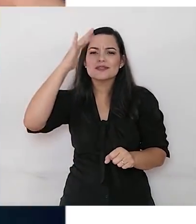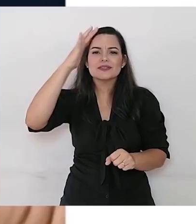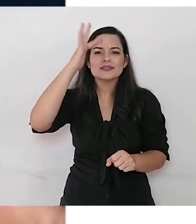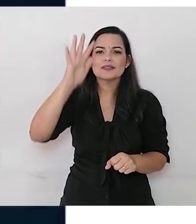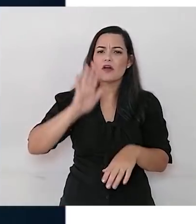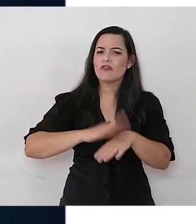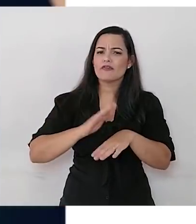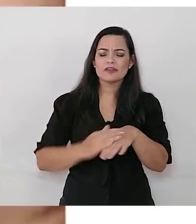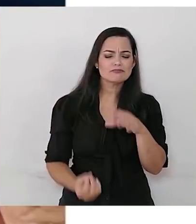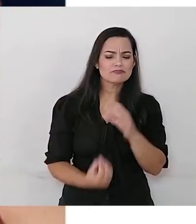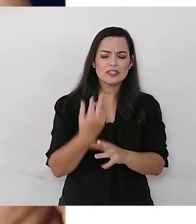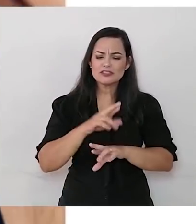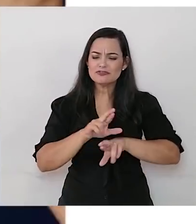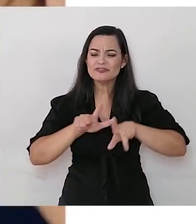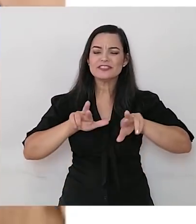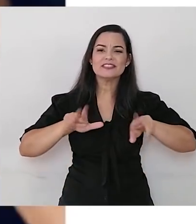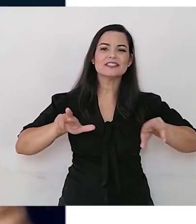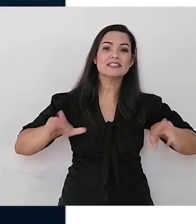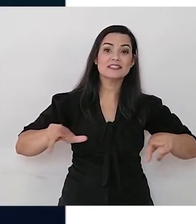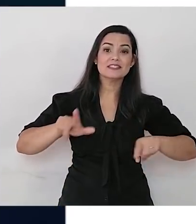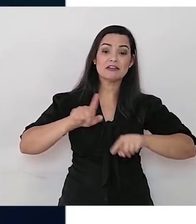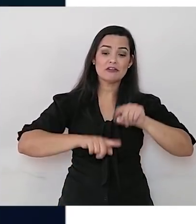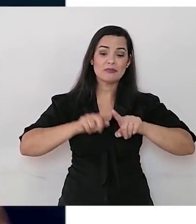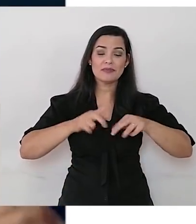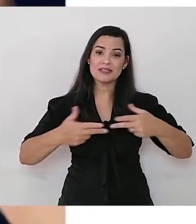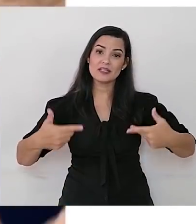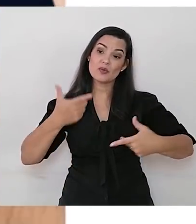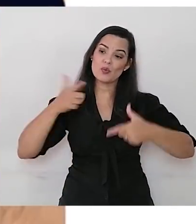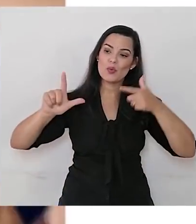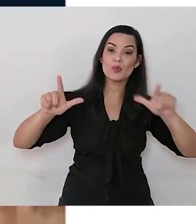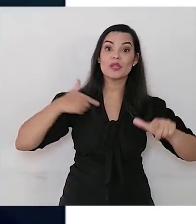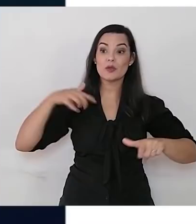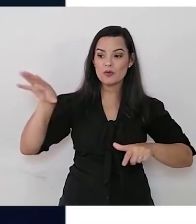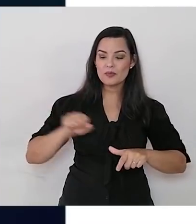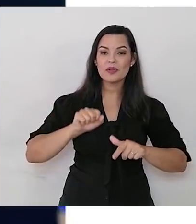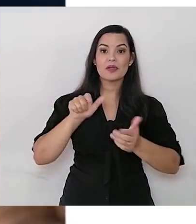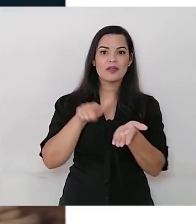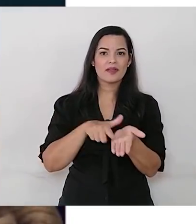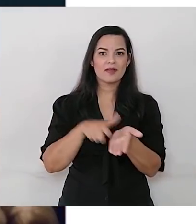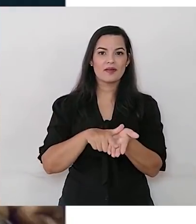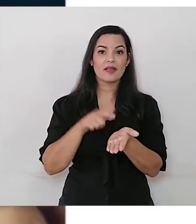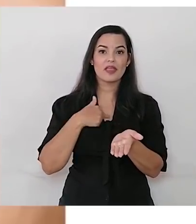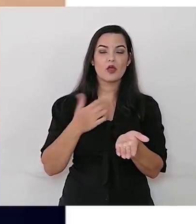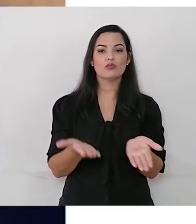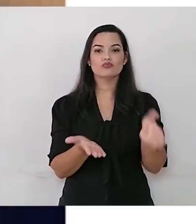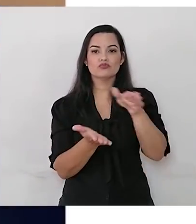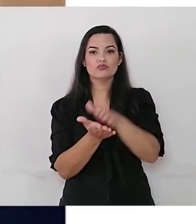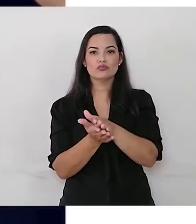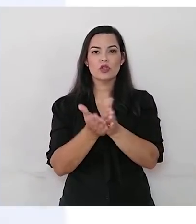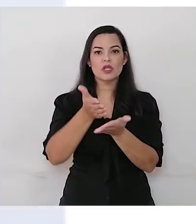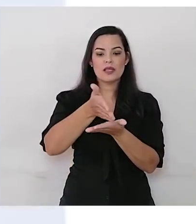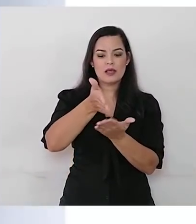e fazer de outras formas, com outros materiais. Eu peguei uma folha e dobrei ao meio, uma folha